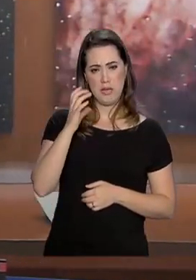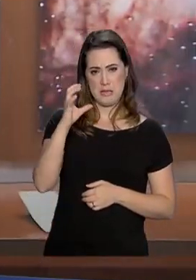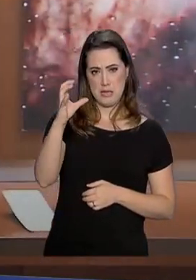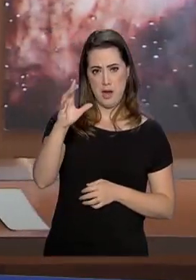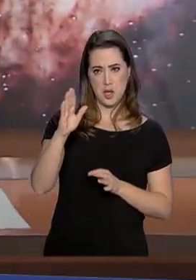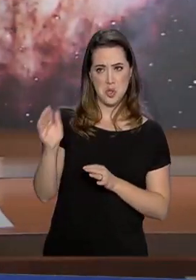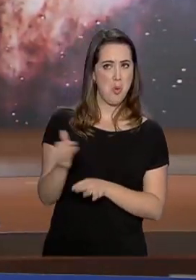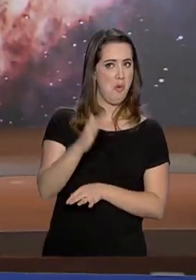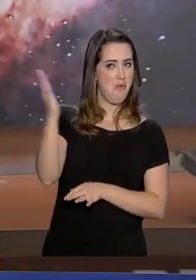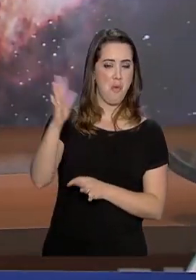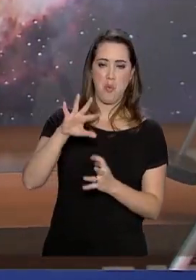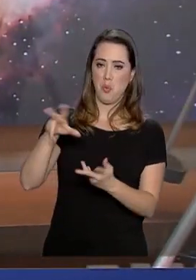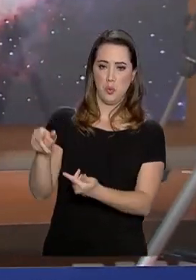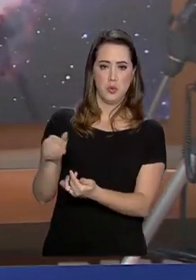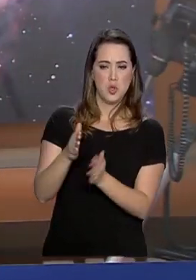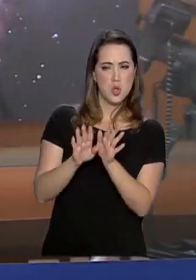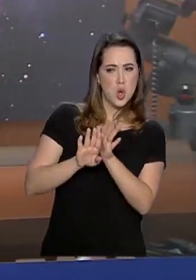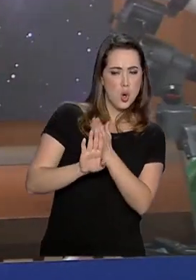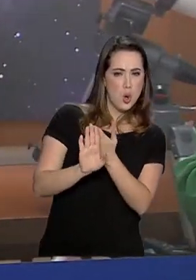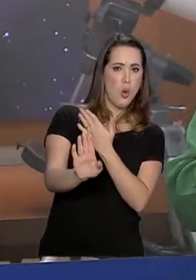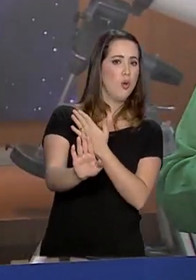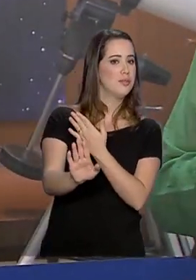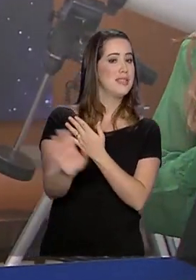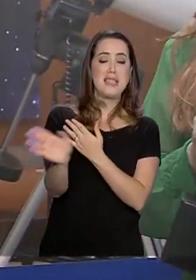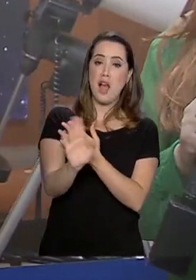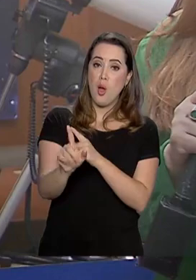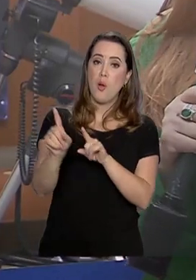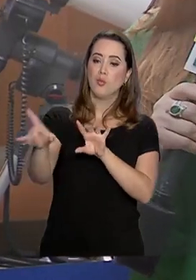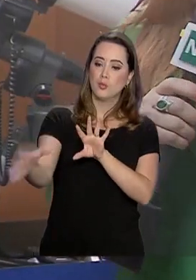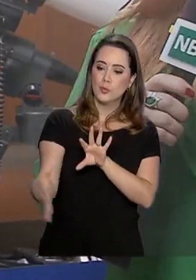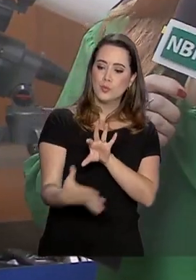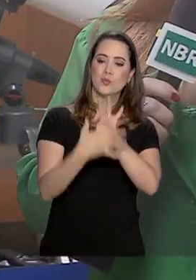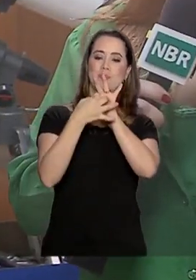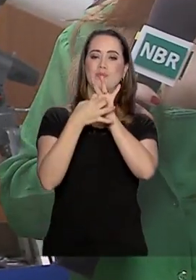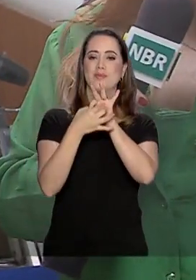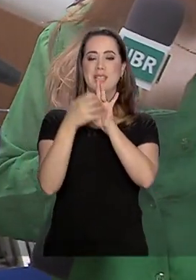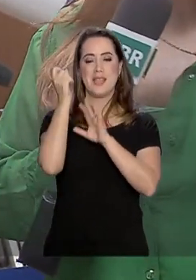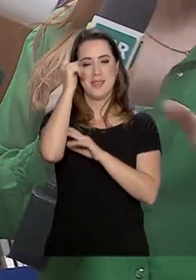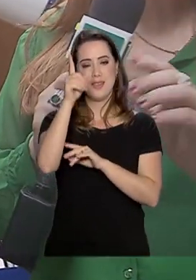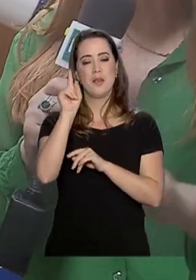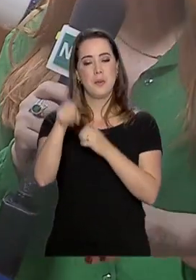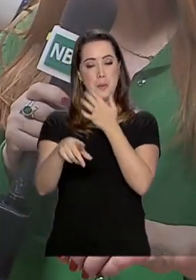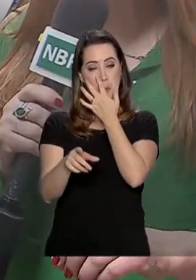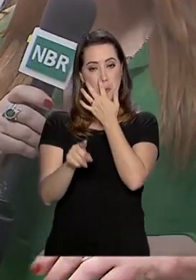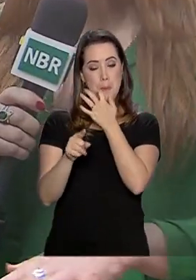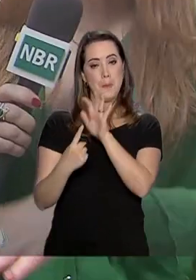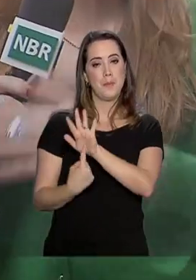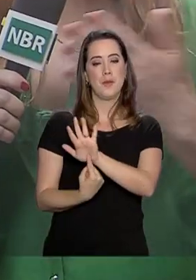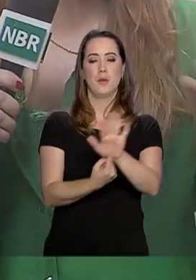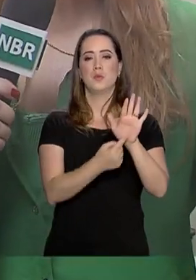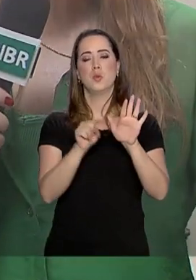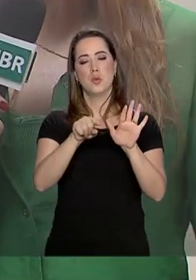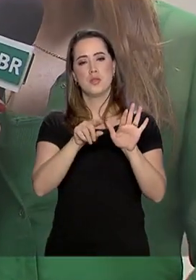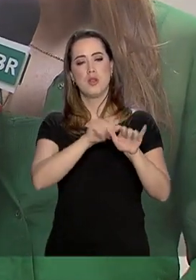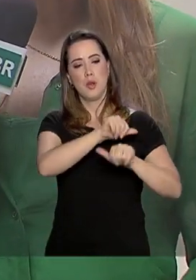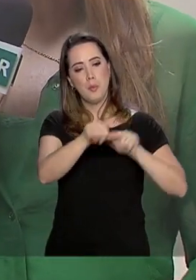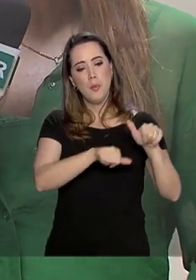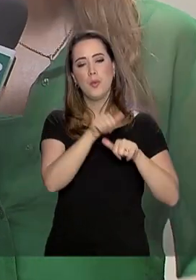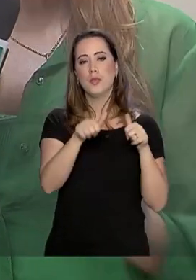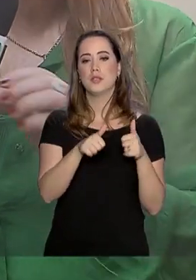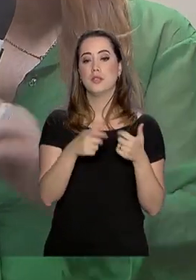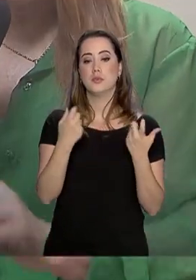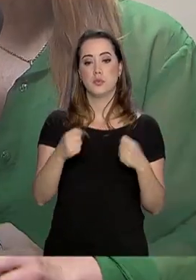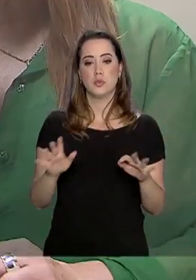outro mundo, de um universo distante? A ideia do projeto Ciência na Escola é justamente desconstruir essa